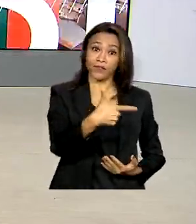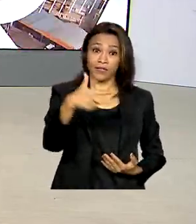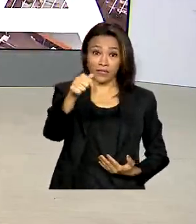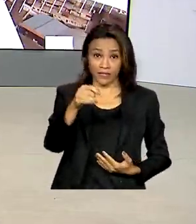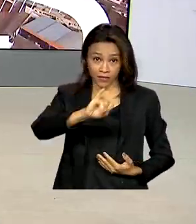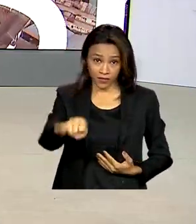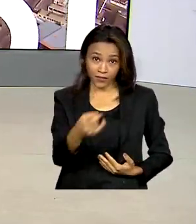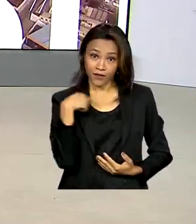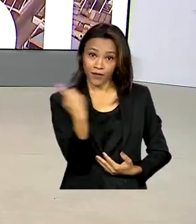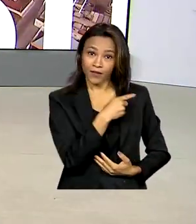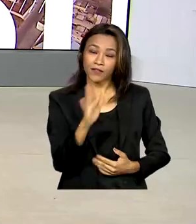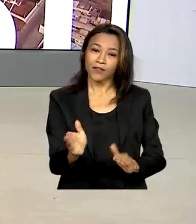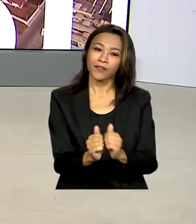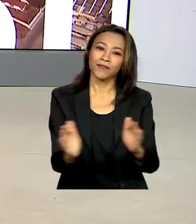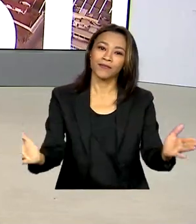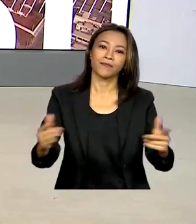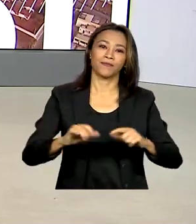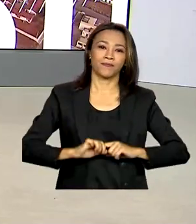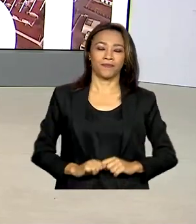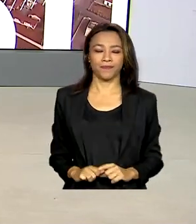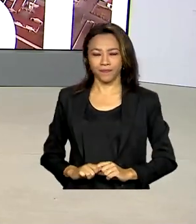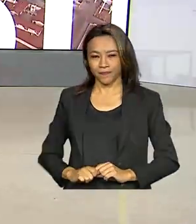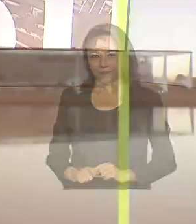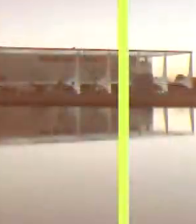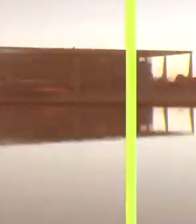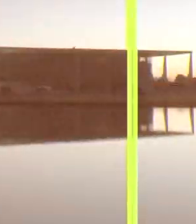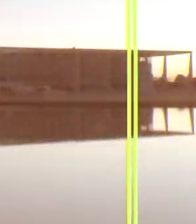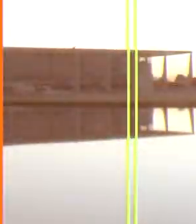de janeiro, o Brasil em Dia já está no ar.